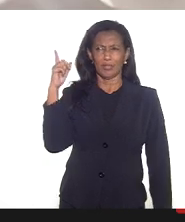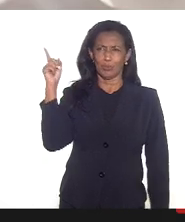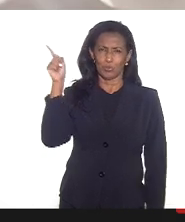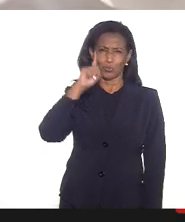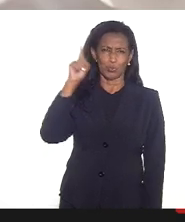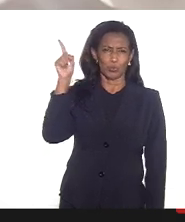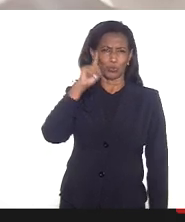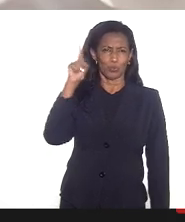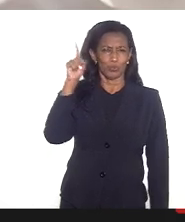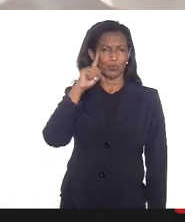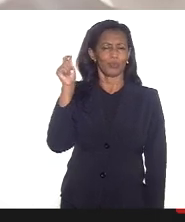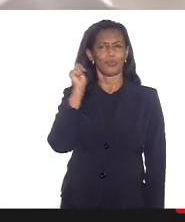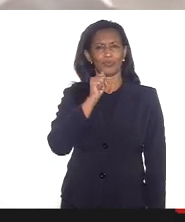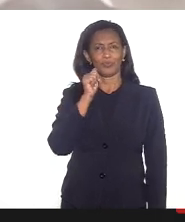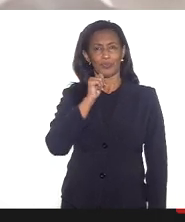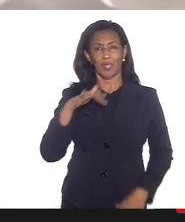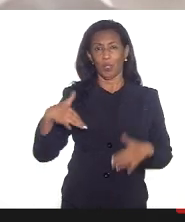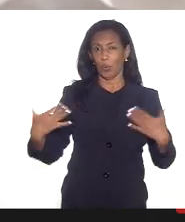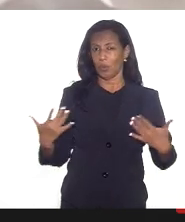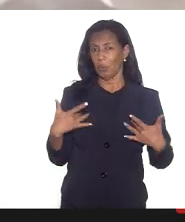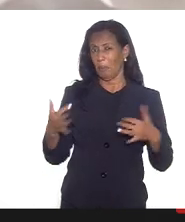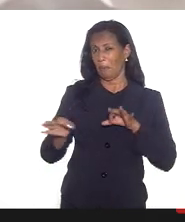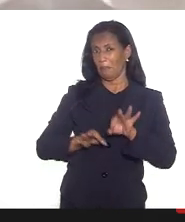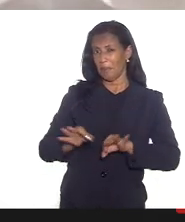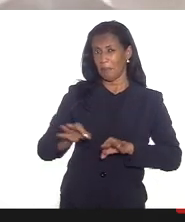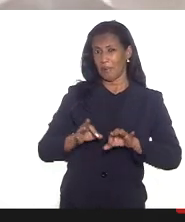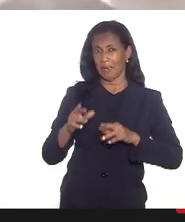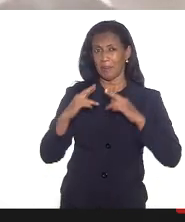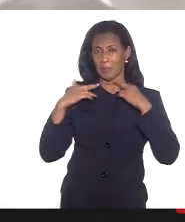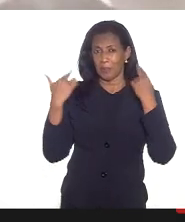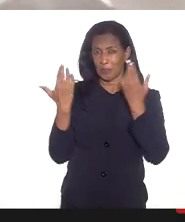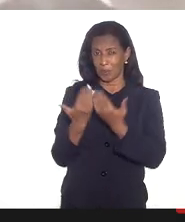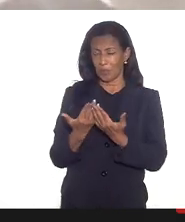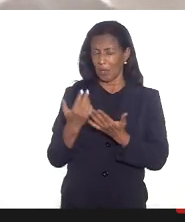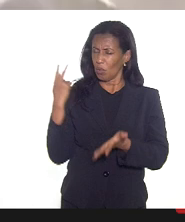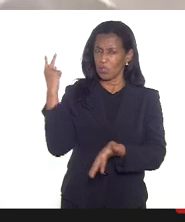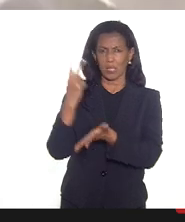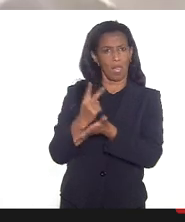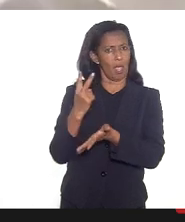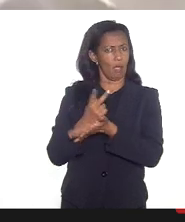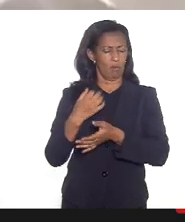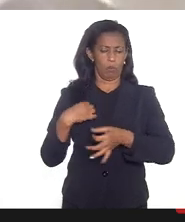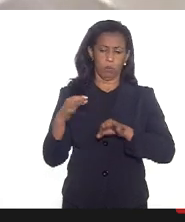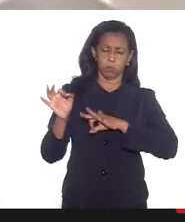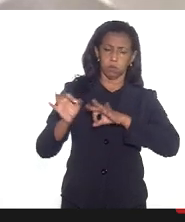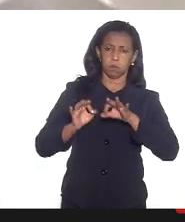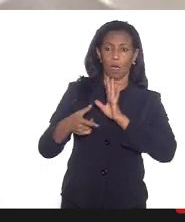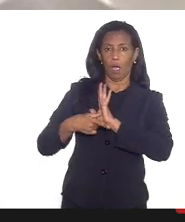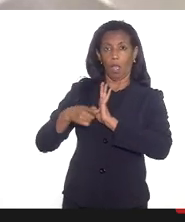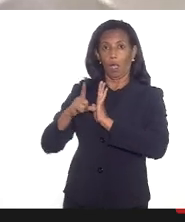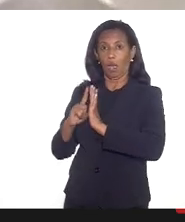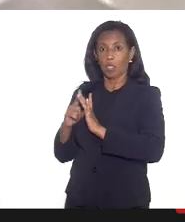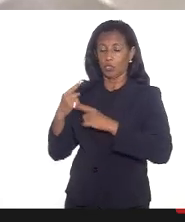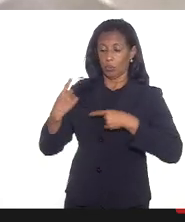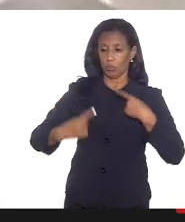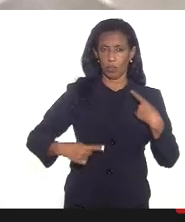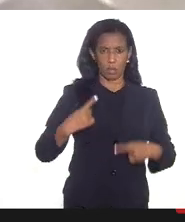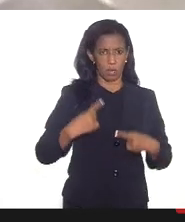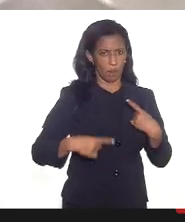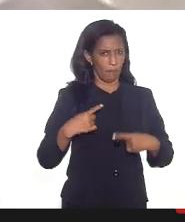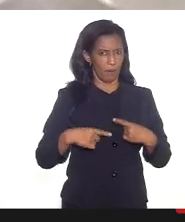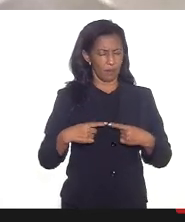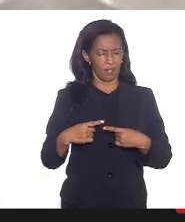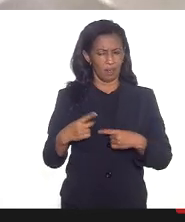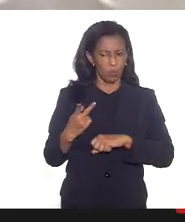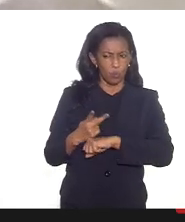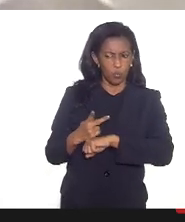e eu quando me preparei para essa audiência e assim faço da vez que vou debater algum tema